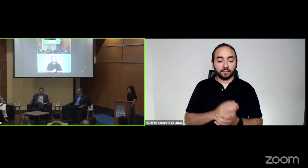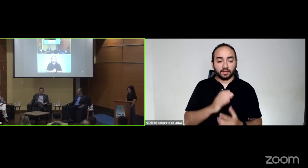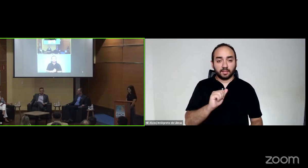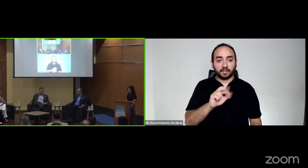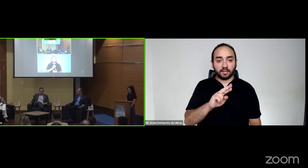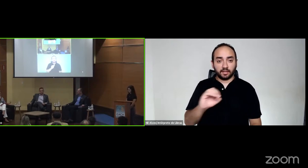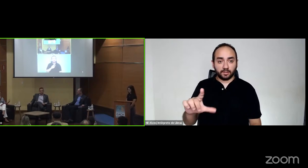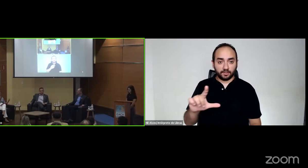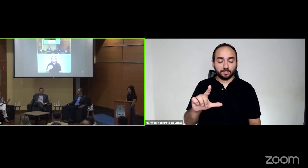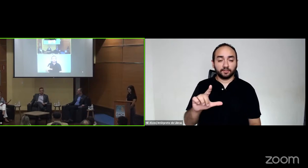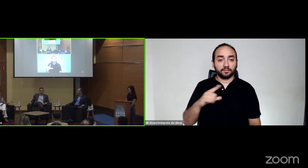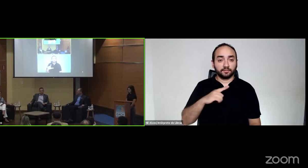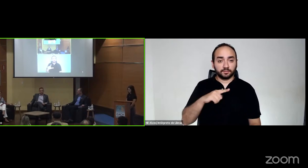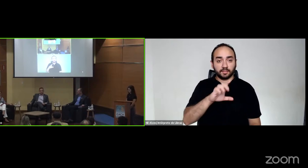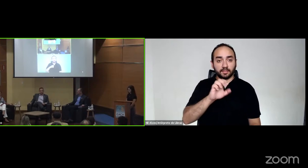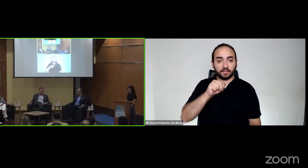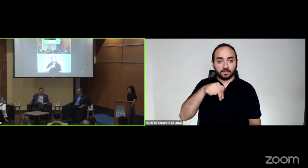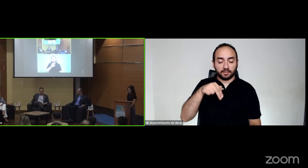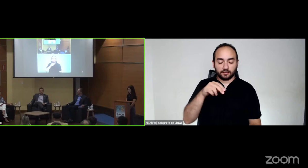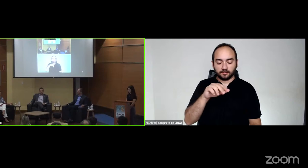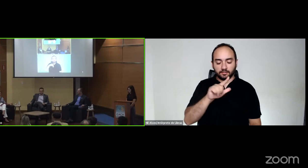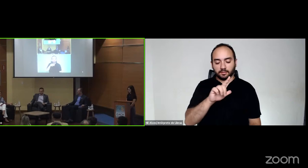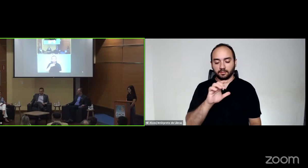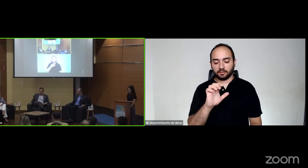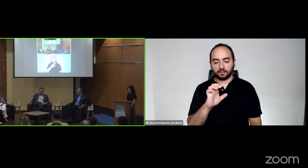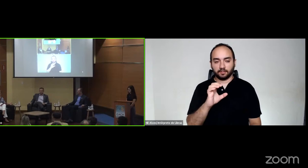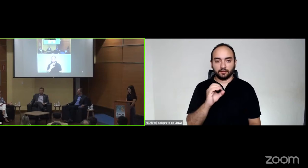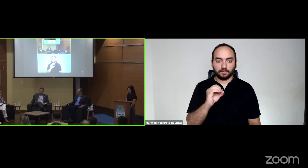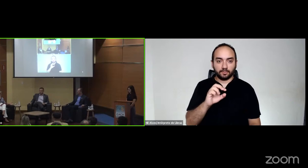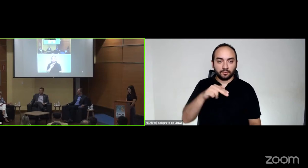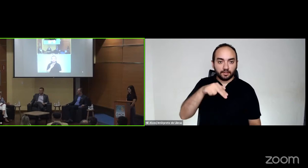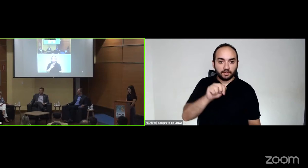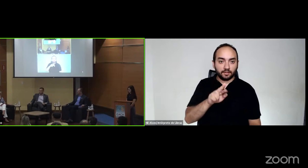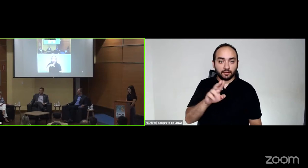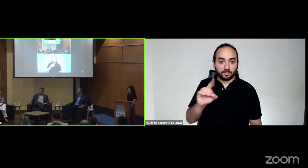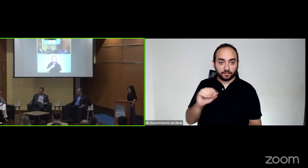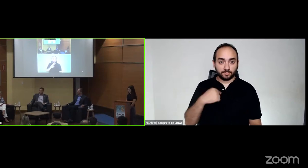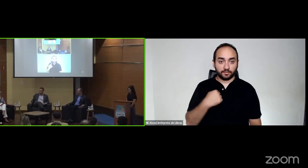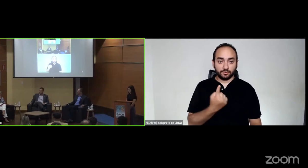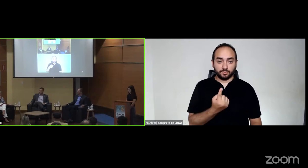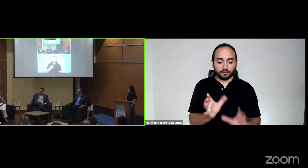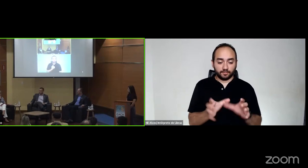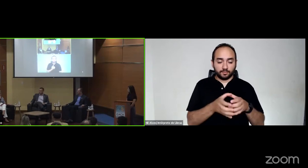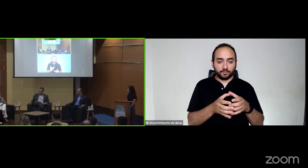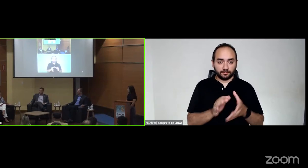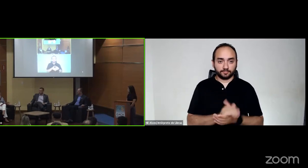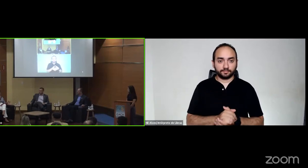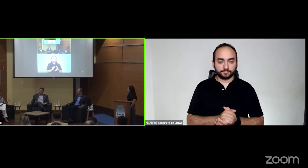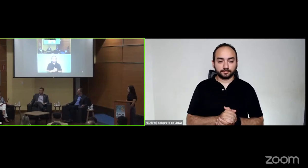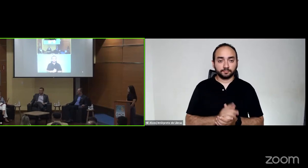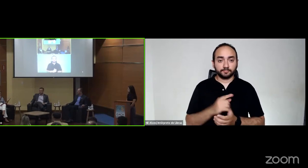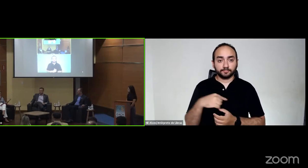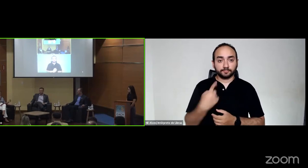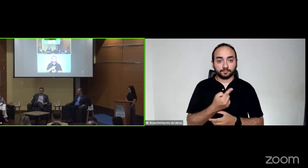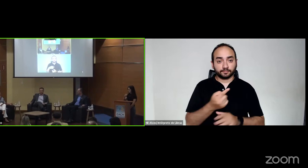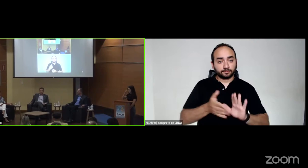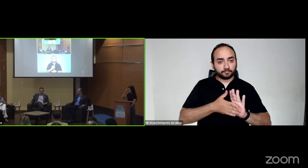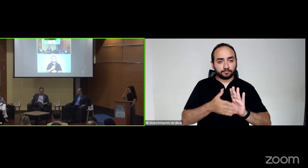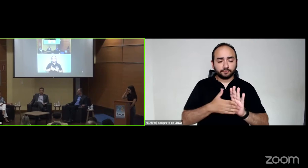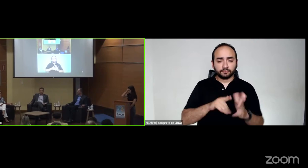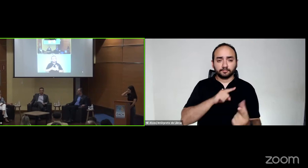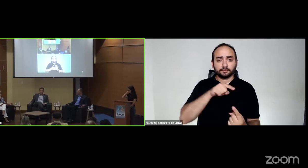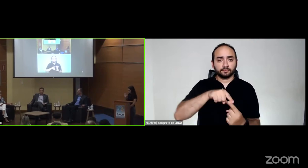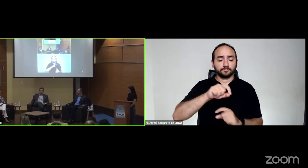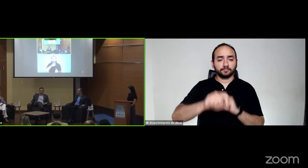Seixas e o Leonardo Kallix, do SESC São Paulo, e eu. O nosso propósito,